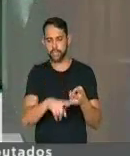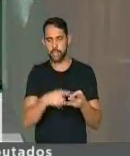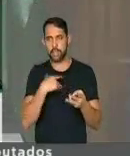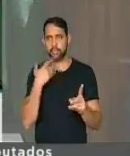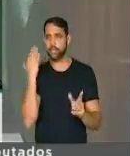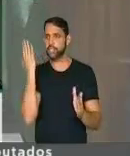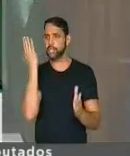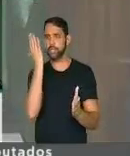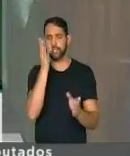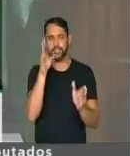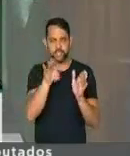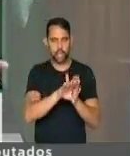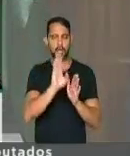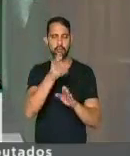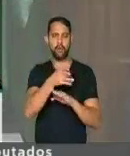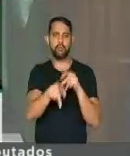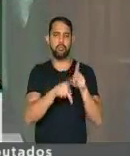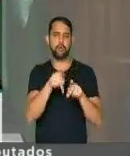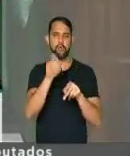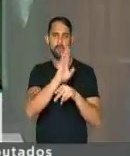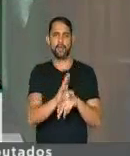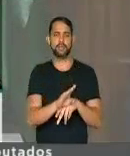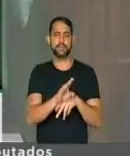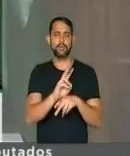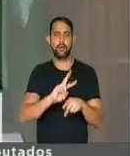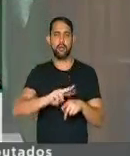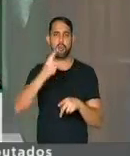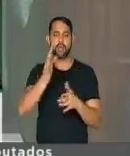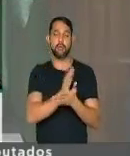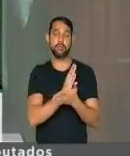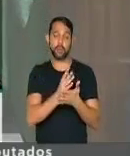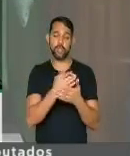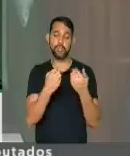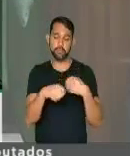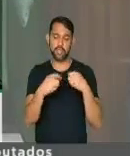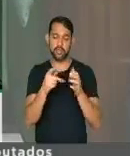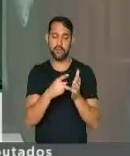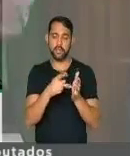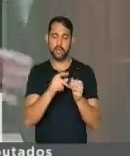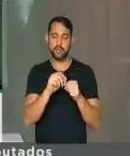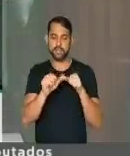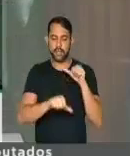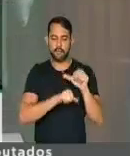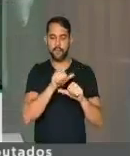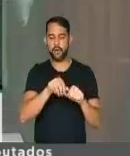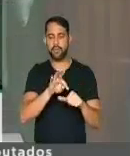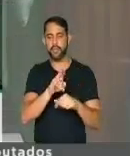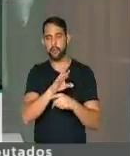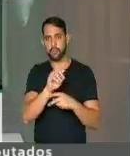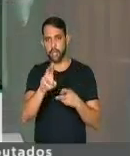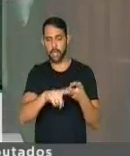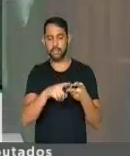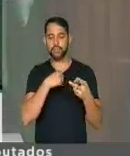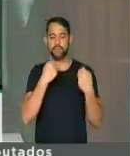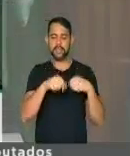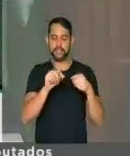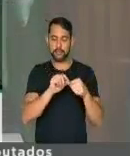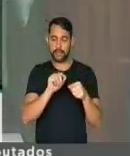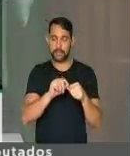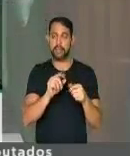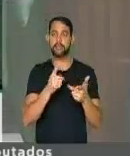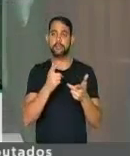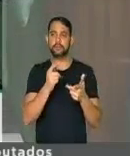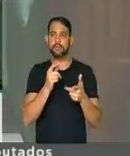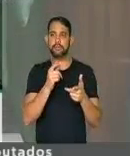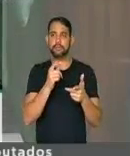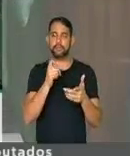que afeta diretamente toda a população. Nós precisamos, sim, fazer uma reforma tributária. Nós precisamos, sim,